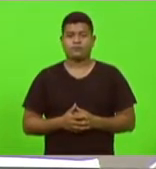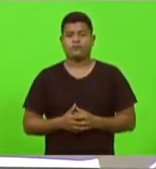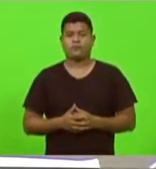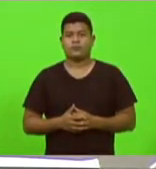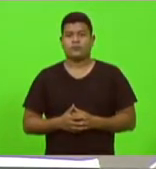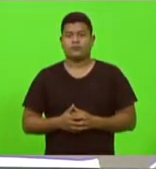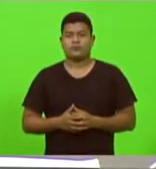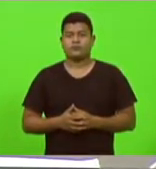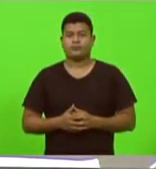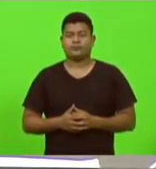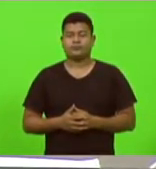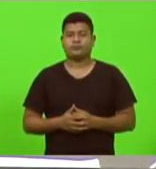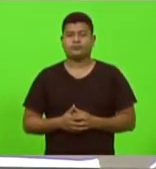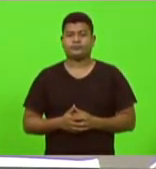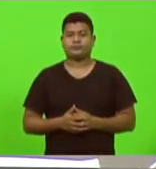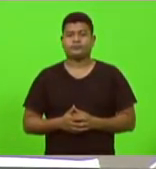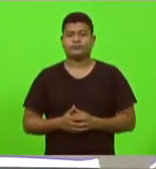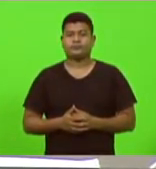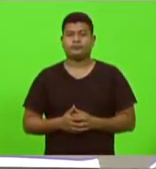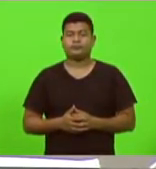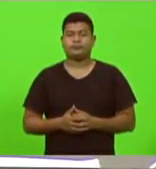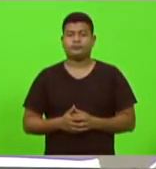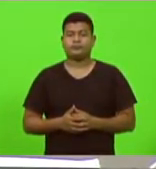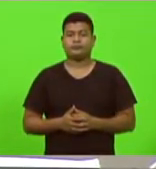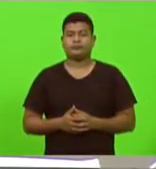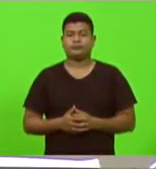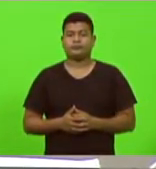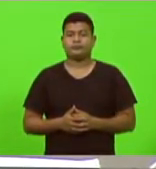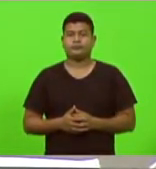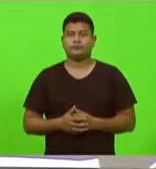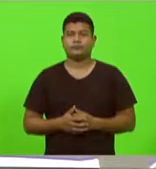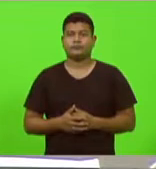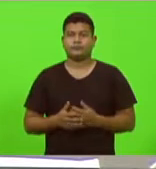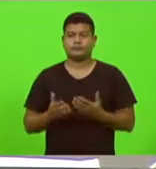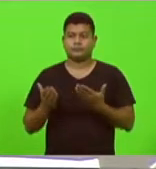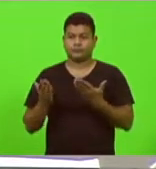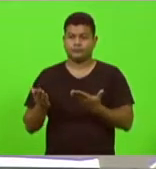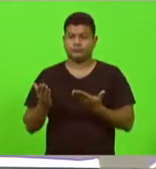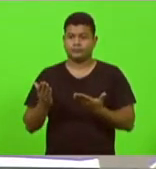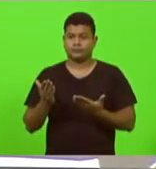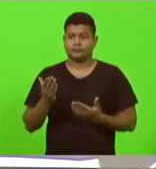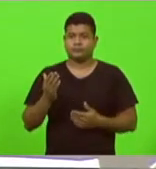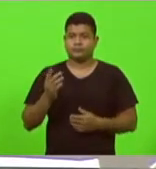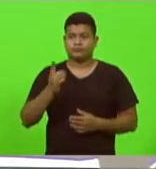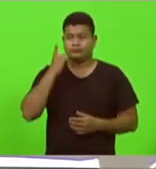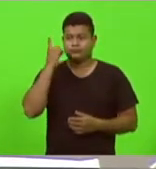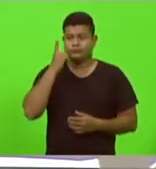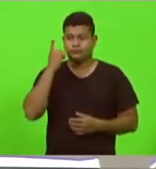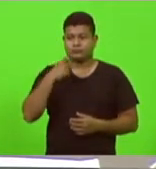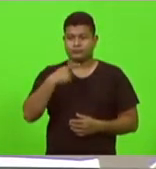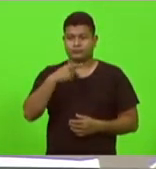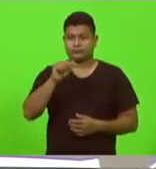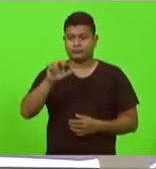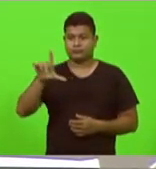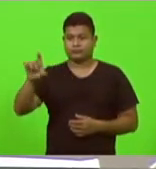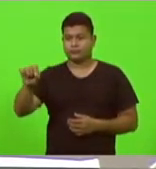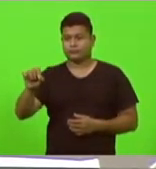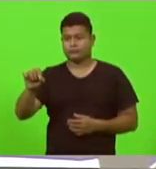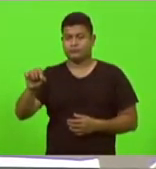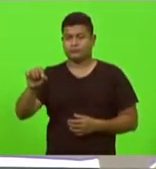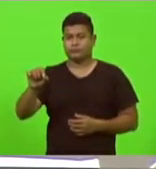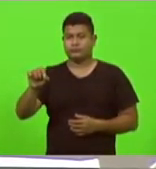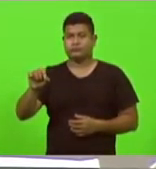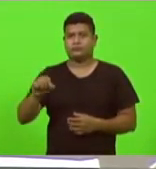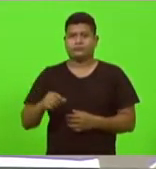de assuntos de interesse particular. O deputado Paulo Excel, Roberto Excel, também